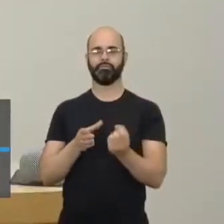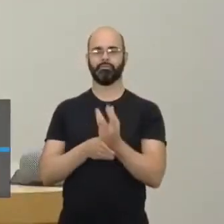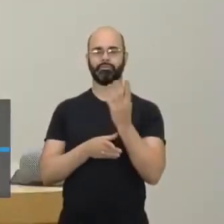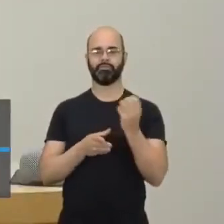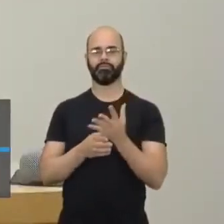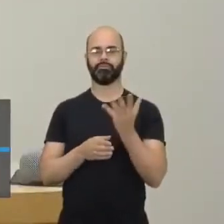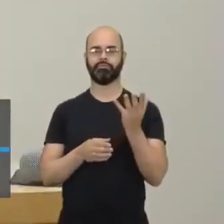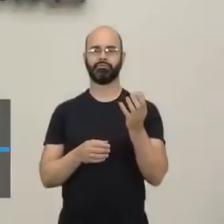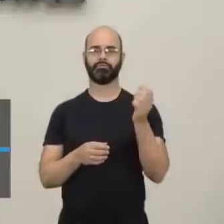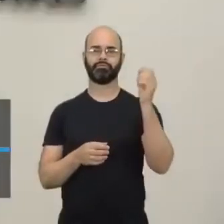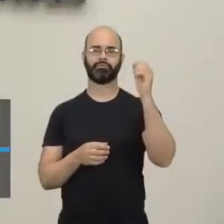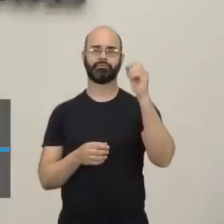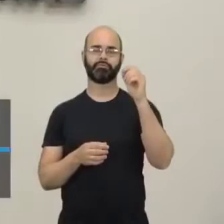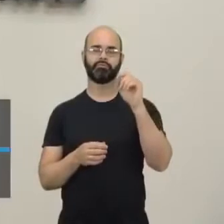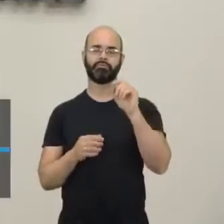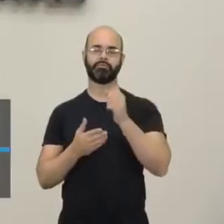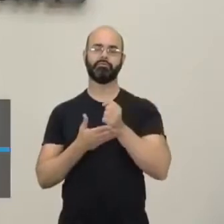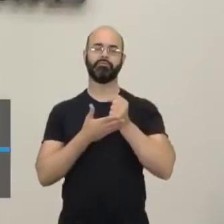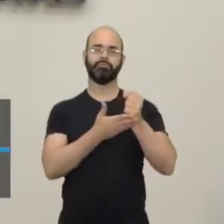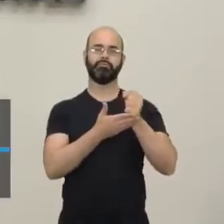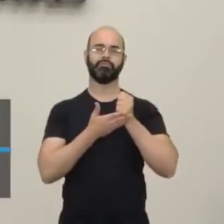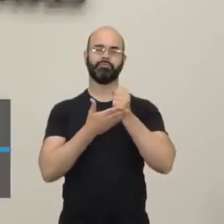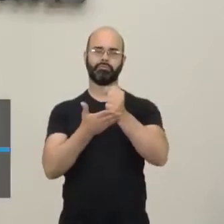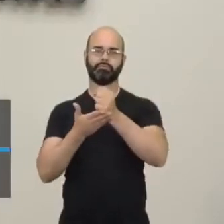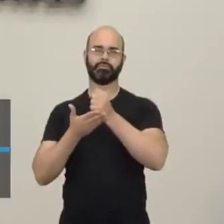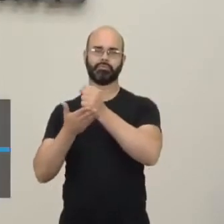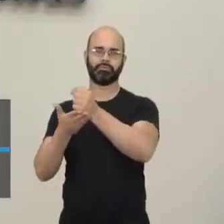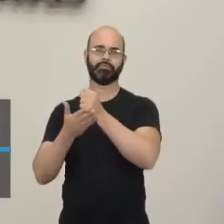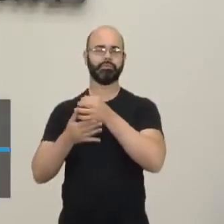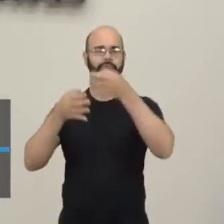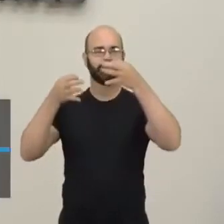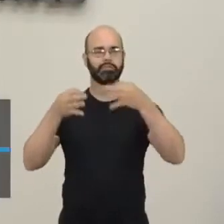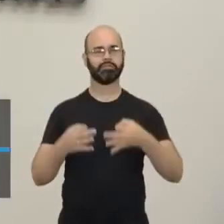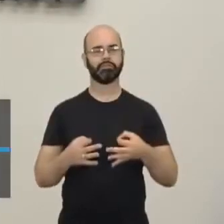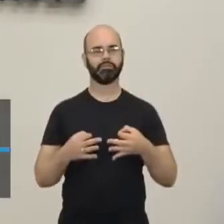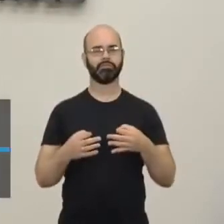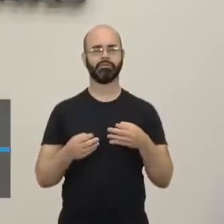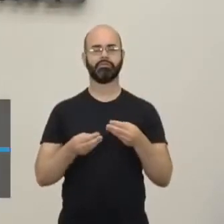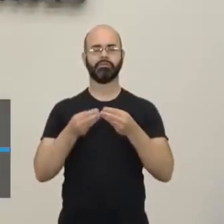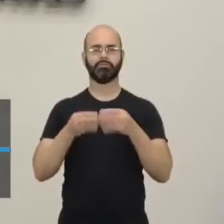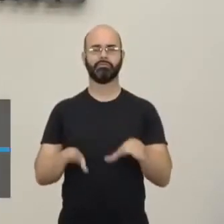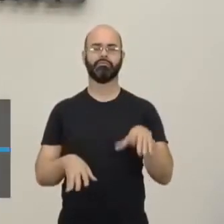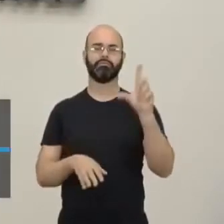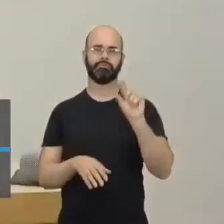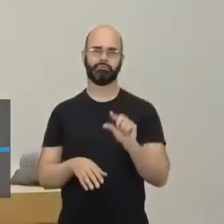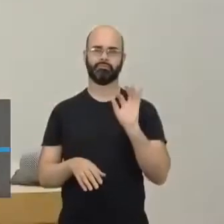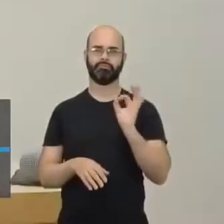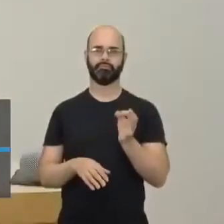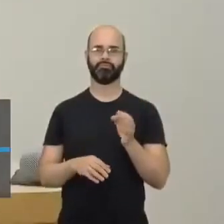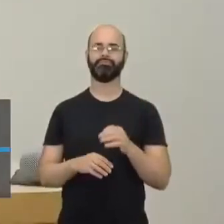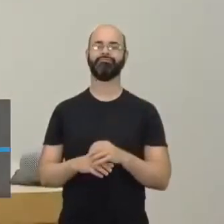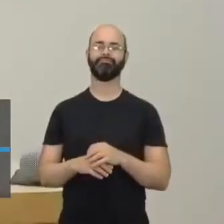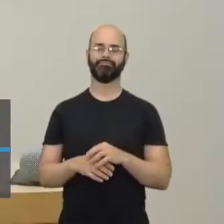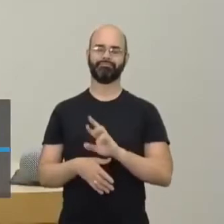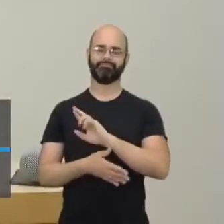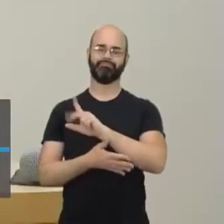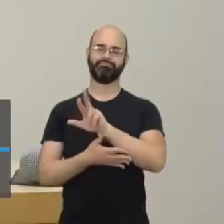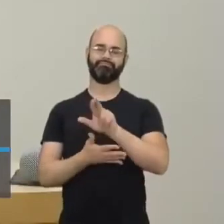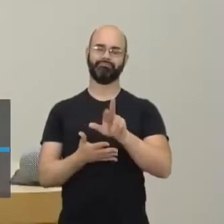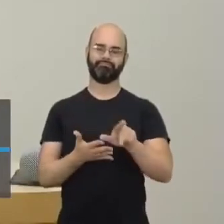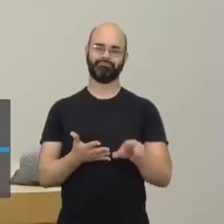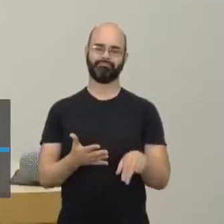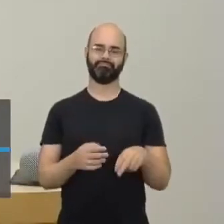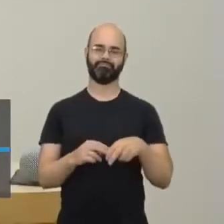Com a logística dos meios de transporte, né? Com certeza teria uma menor desperdício, né? Então, tem vários fatores aí que a gente poderia